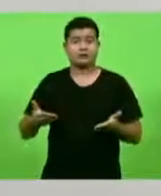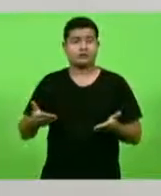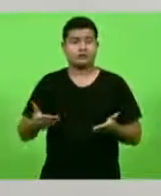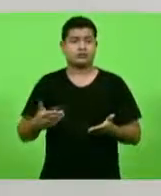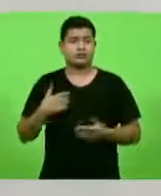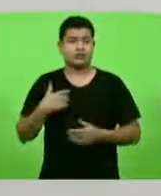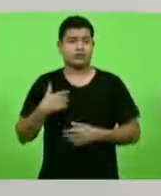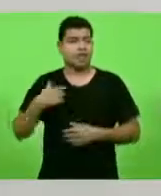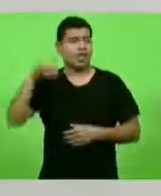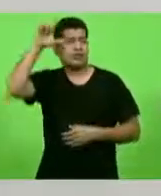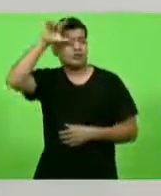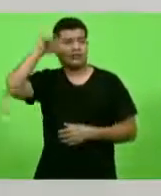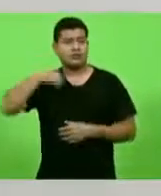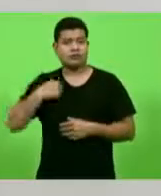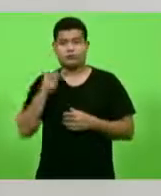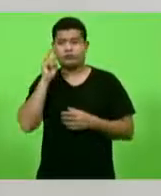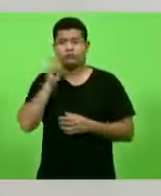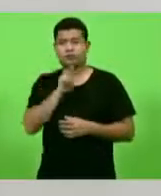ouvir o povo.